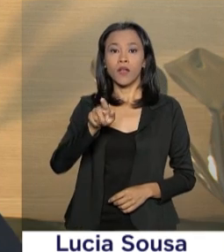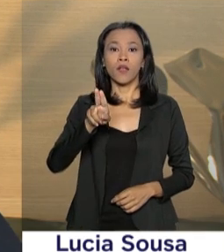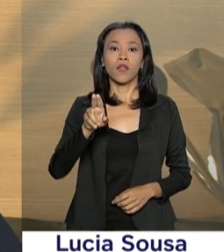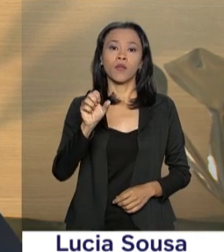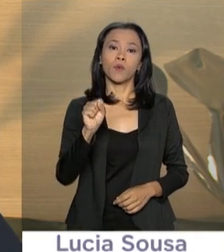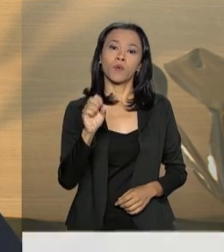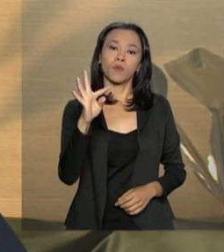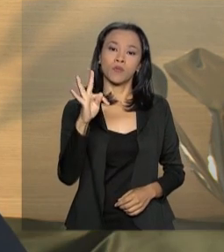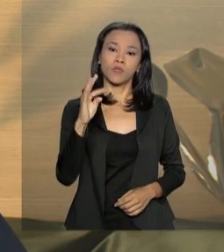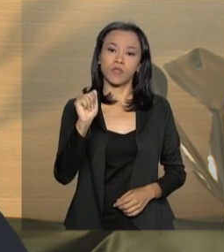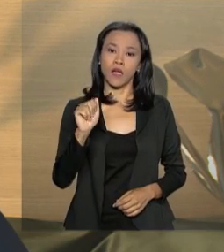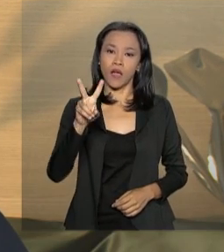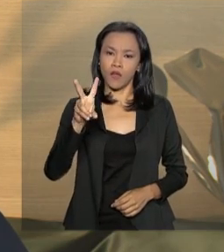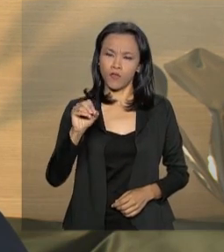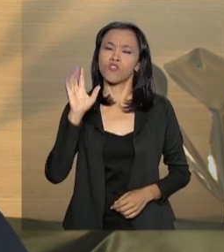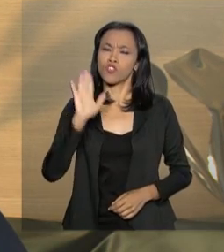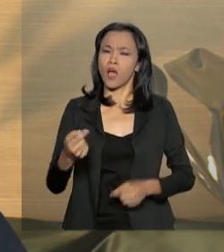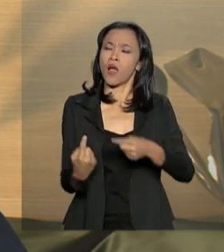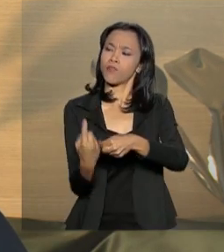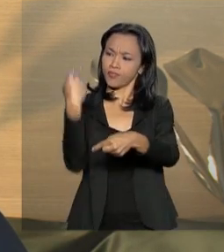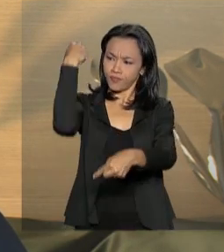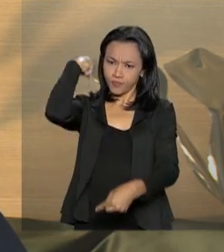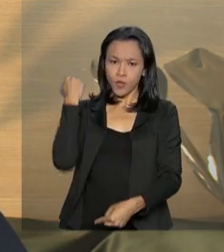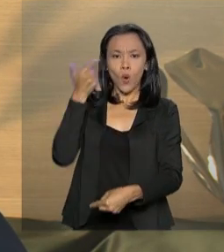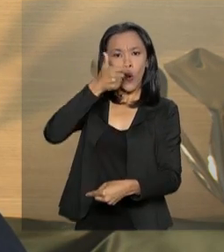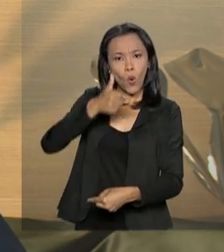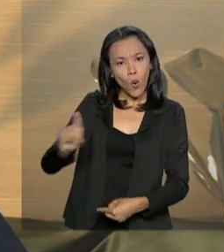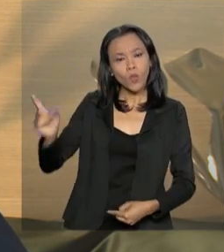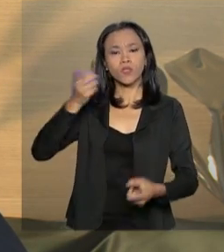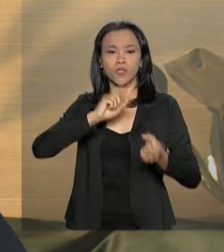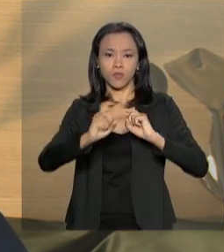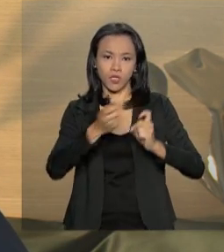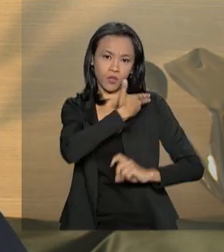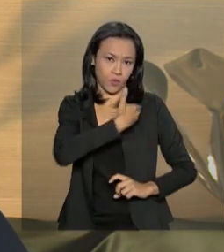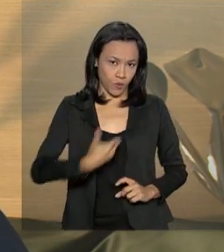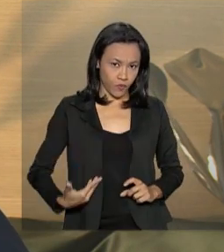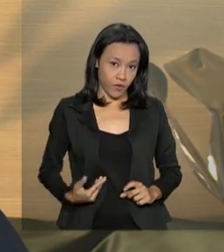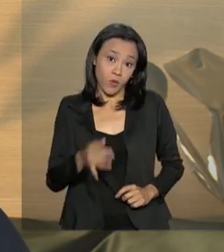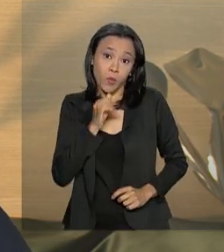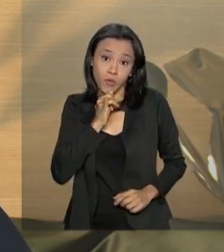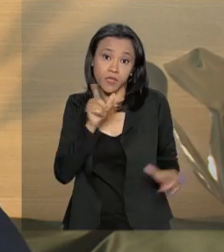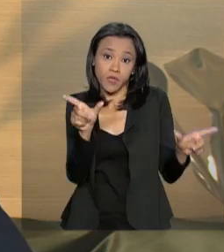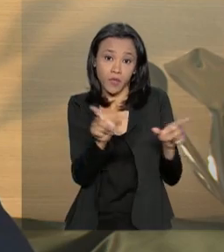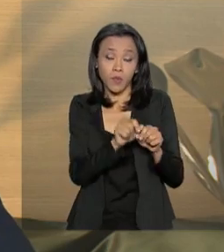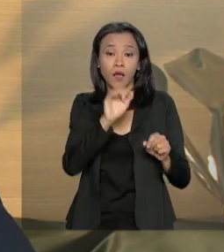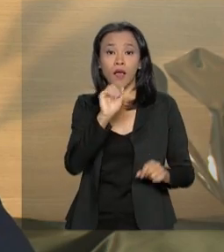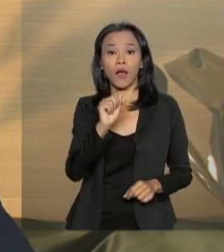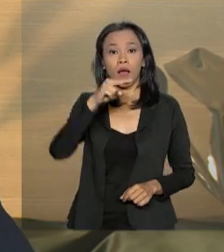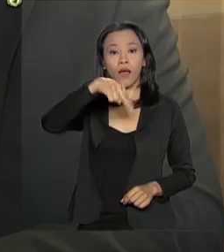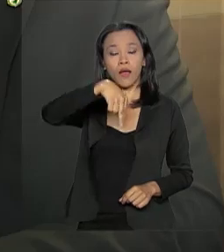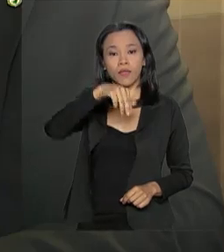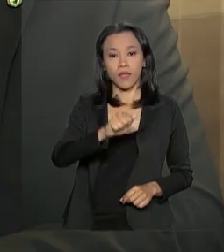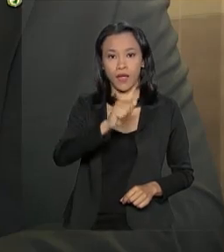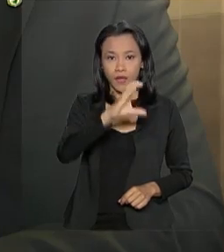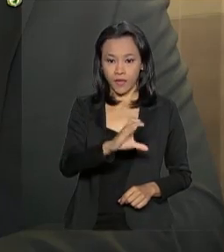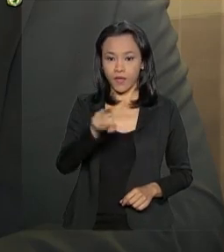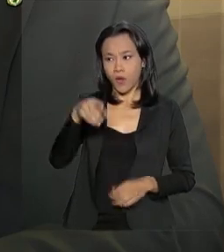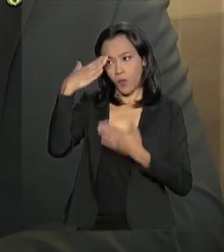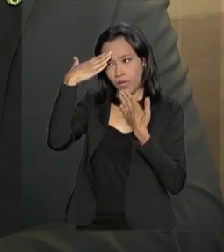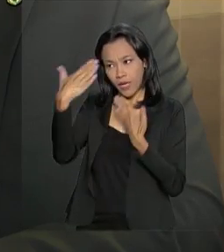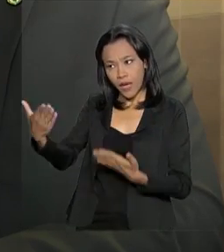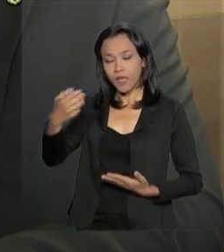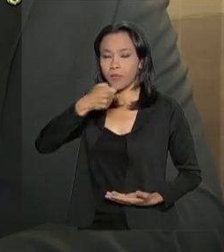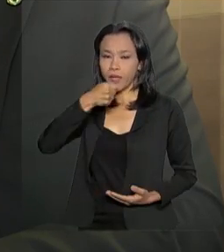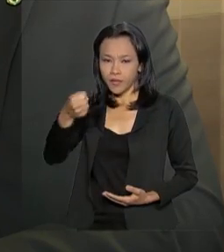cargos públicos, como na Agência Nacional de Aviação Civil, ANAC. Ministro, obrigado pela entrevista exclusiva à TVNBR